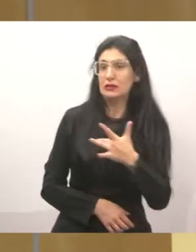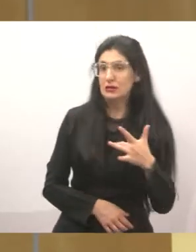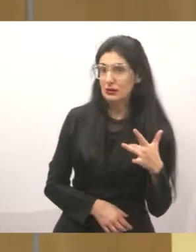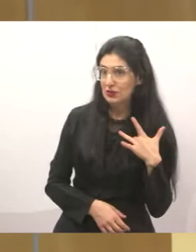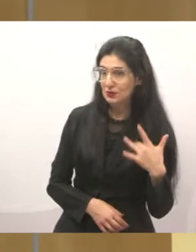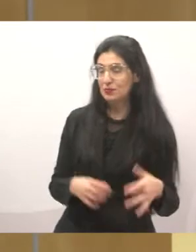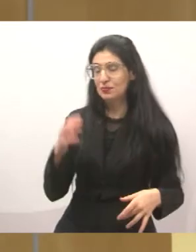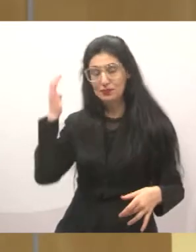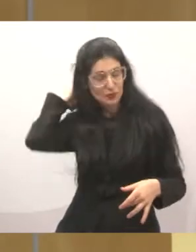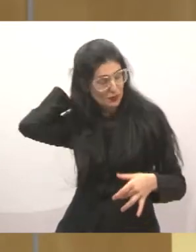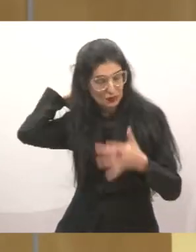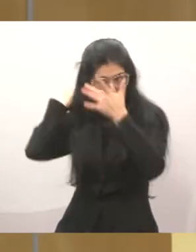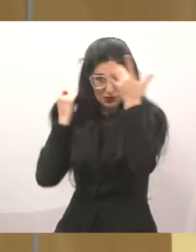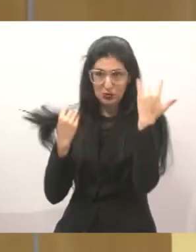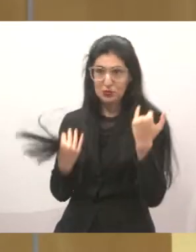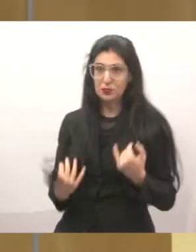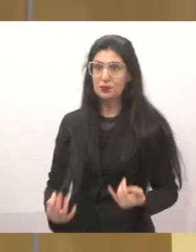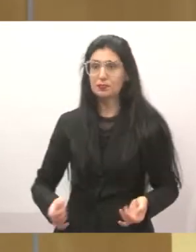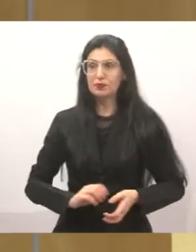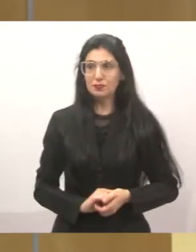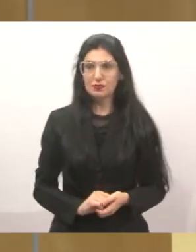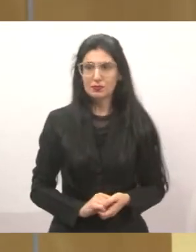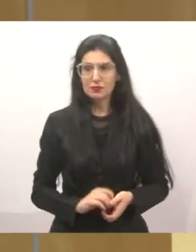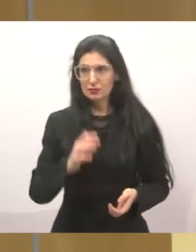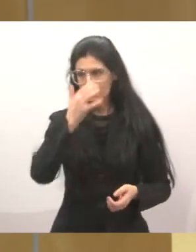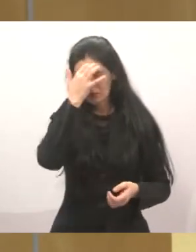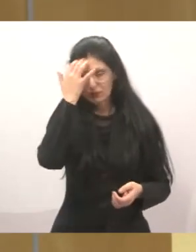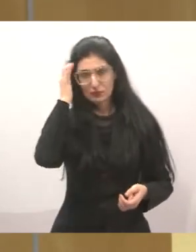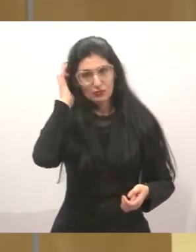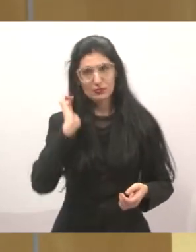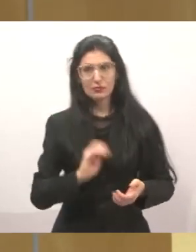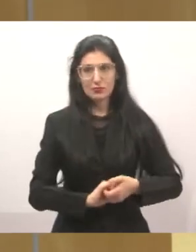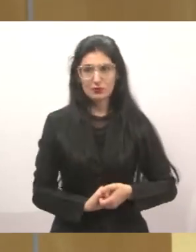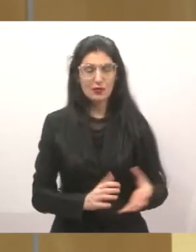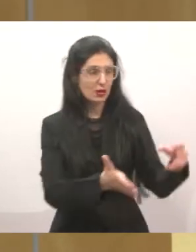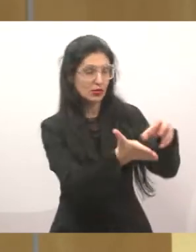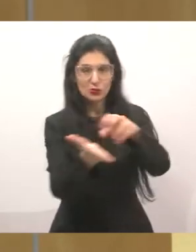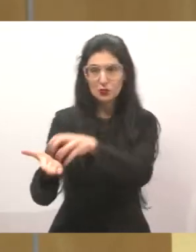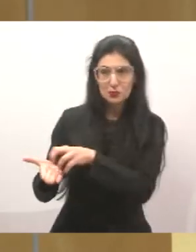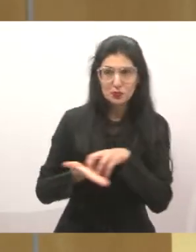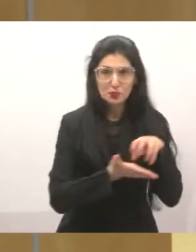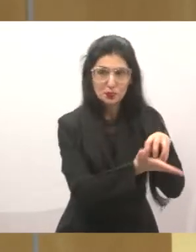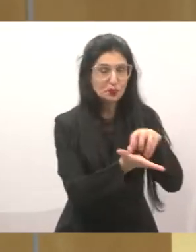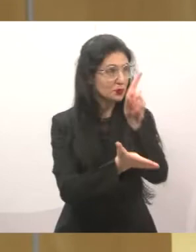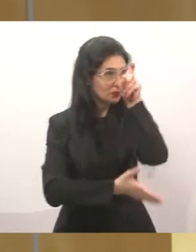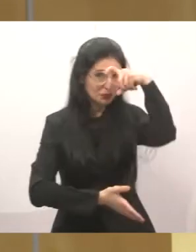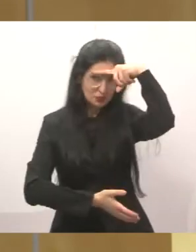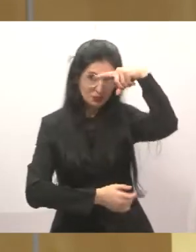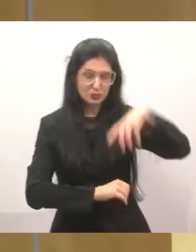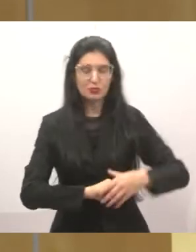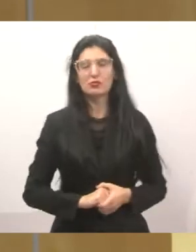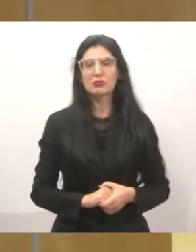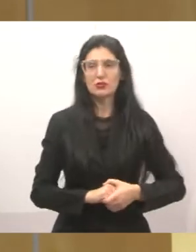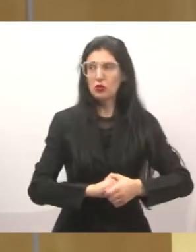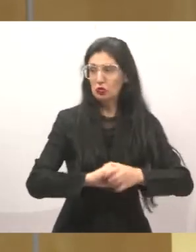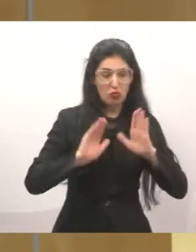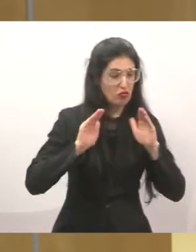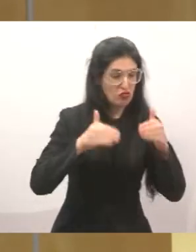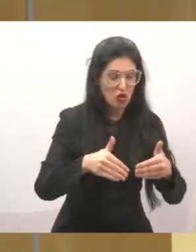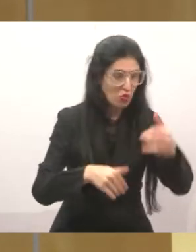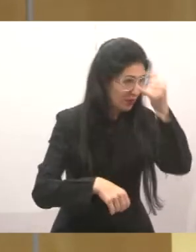a gente está vendo aí, está tendo todo o envolvimento de todo o setor da saúde, em cima do Covid-19,